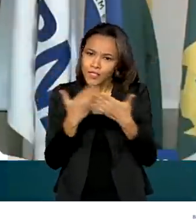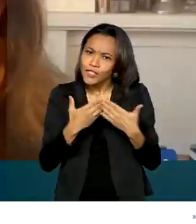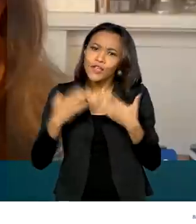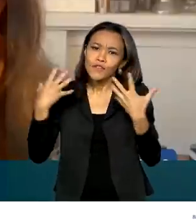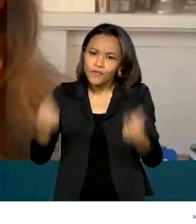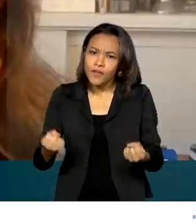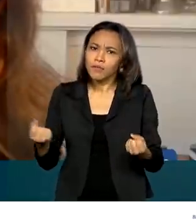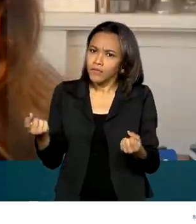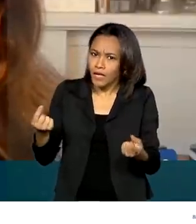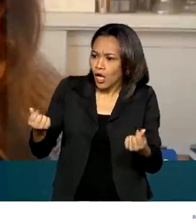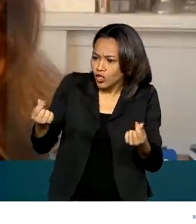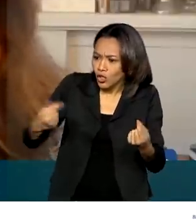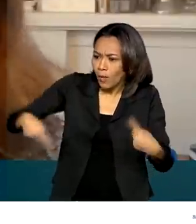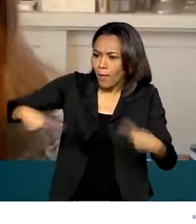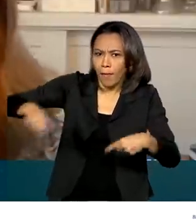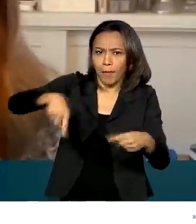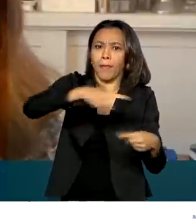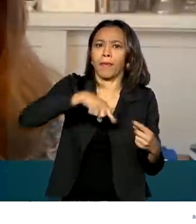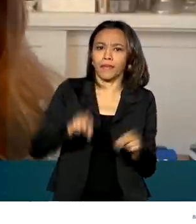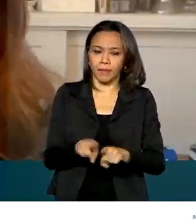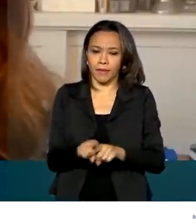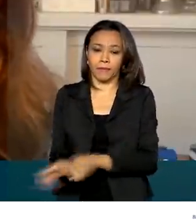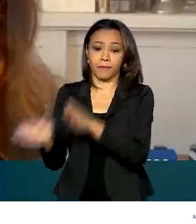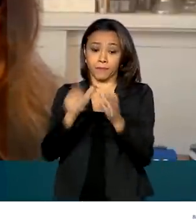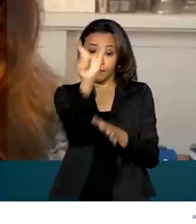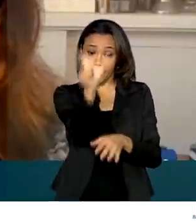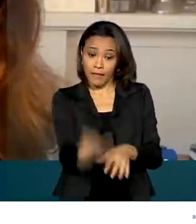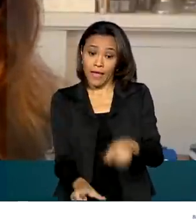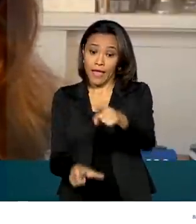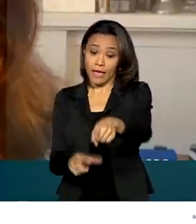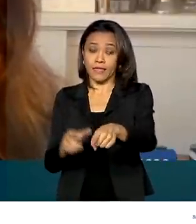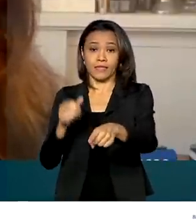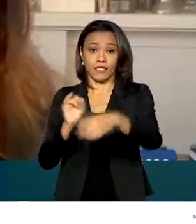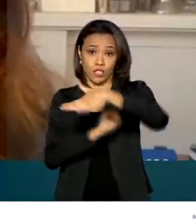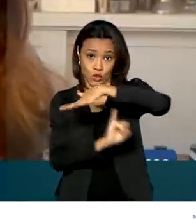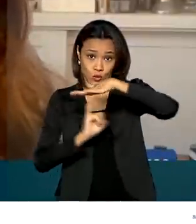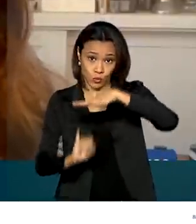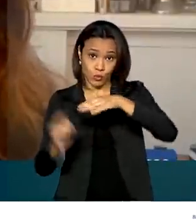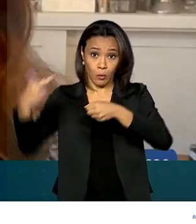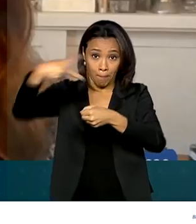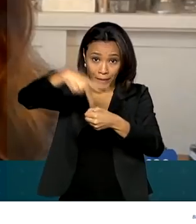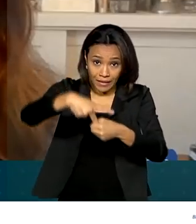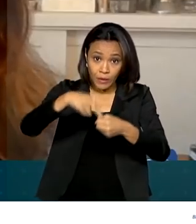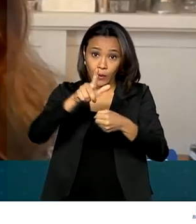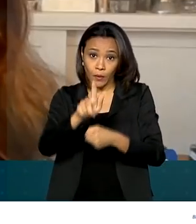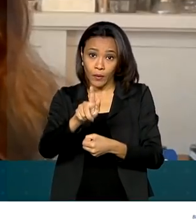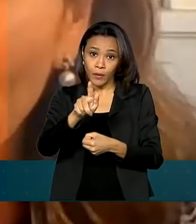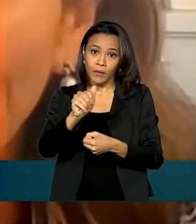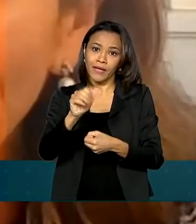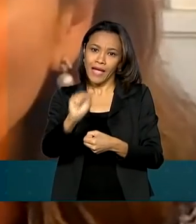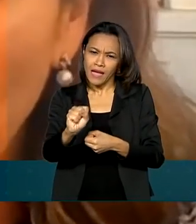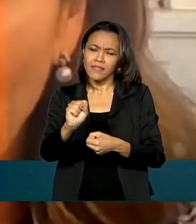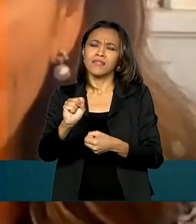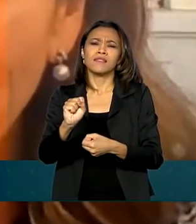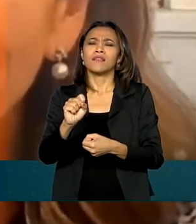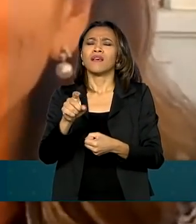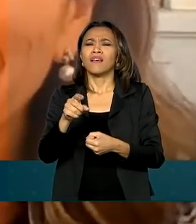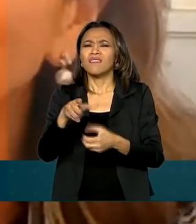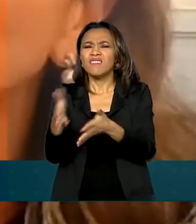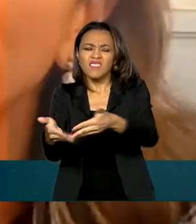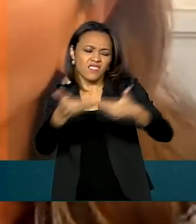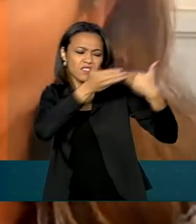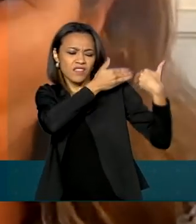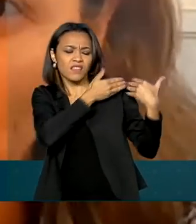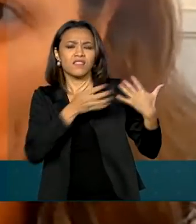fazer negócios. A presidente do Instituto Brasileiro de Petróleo e Gás explicou que é preciso deixar para trás o falso dilema